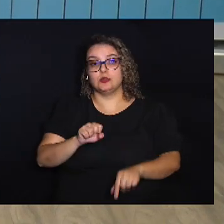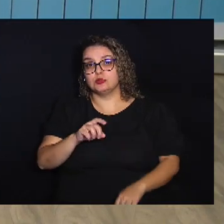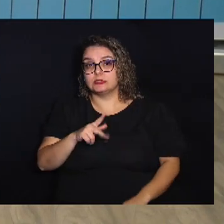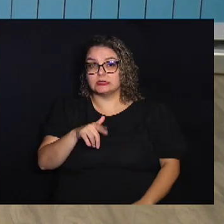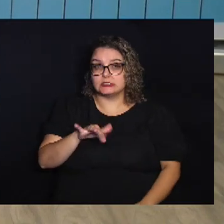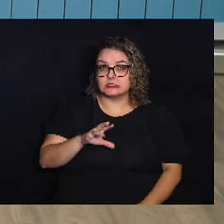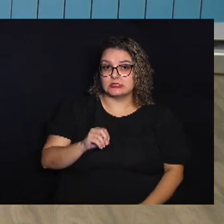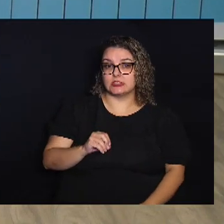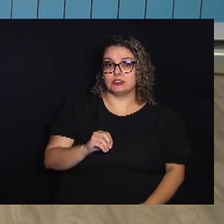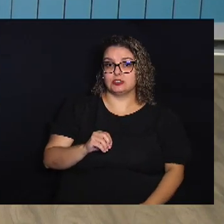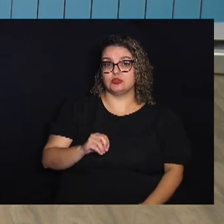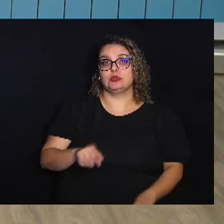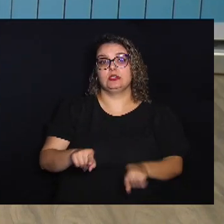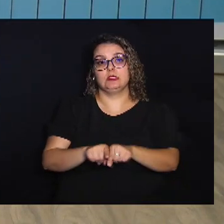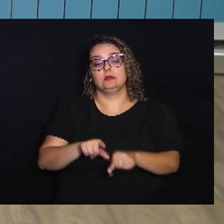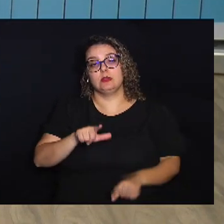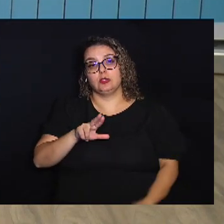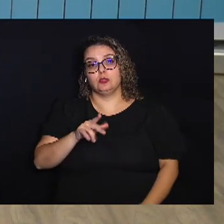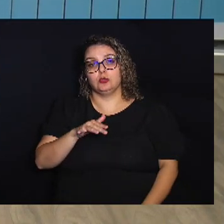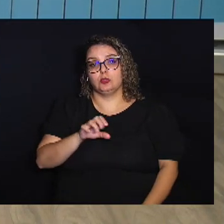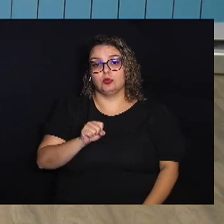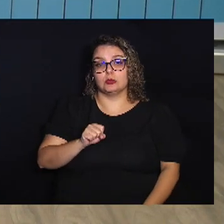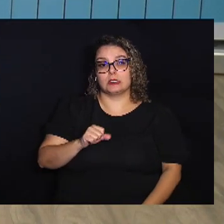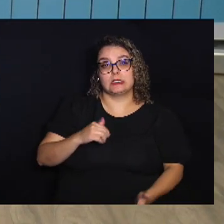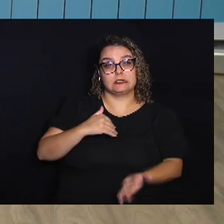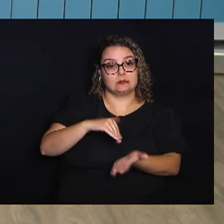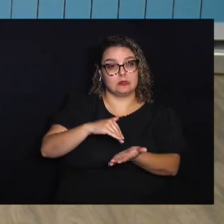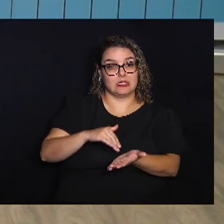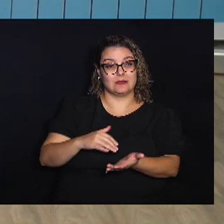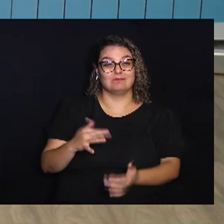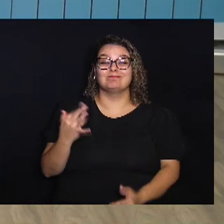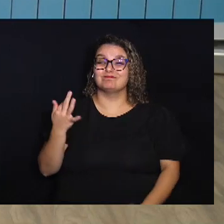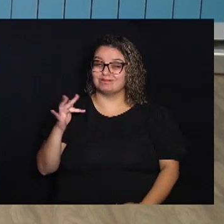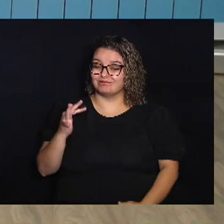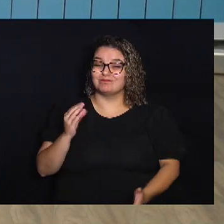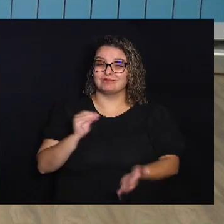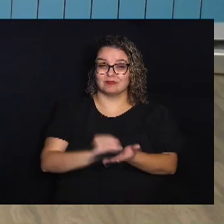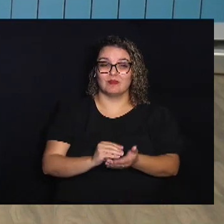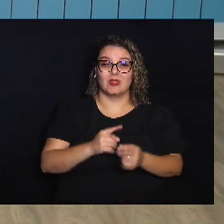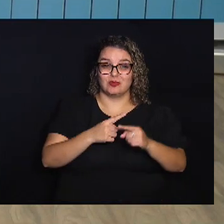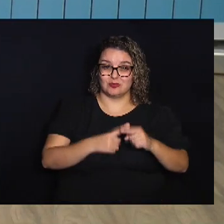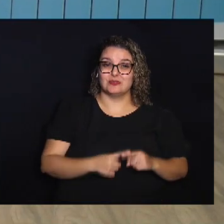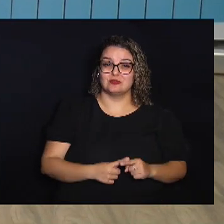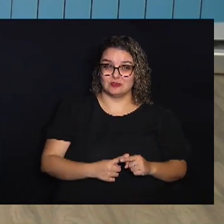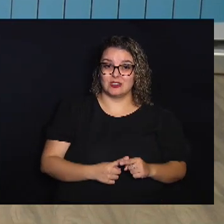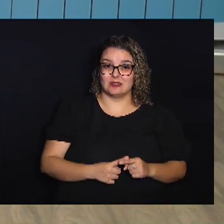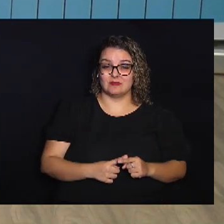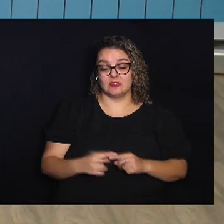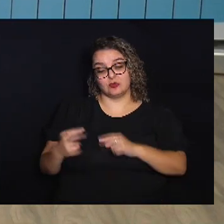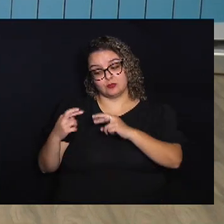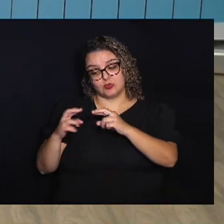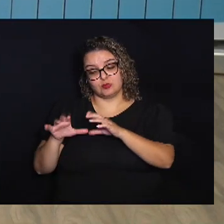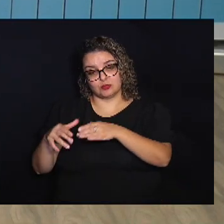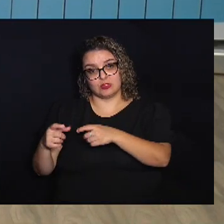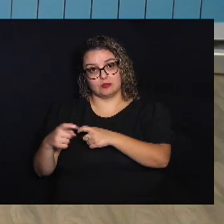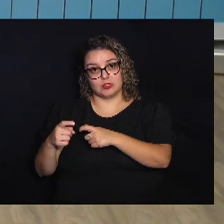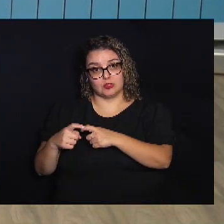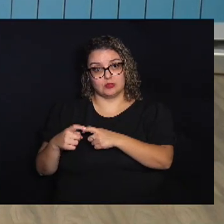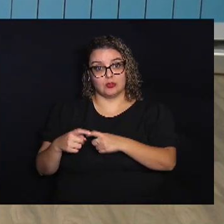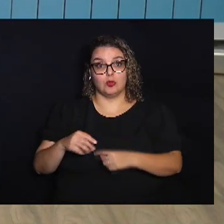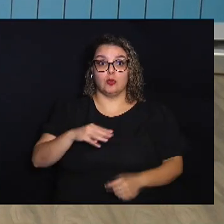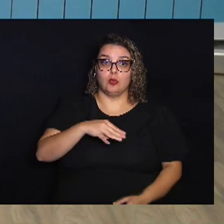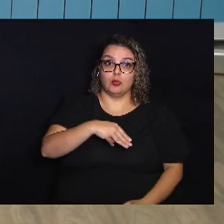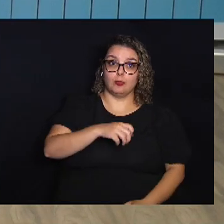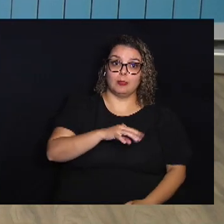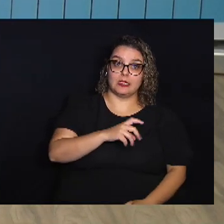Zagueiro E o Lucas Buchecha Meio campista Saíram lesionados Na última rodada Ficam em observação O Matheus Regis Que